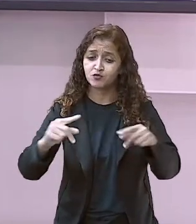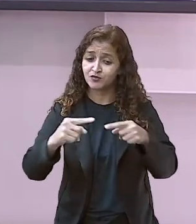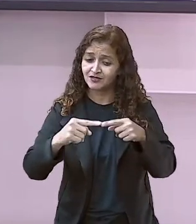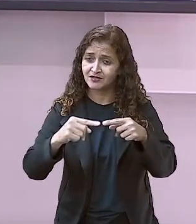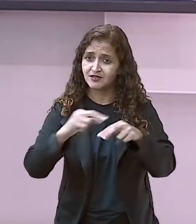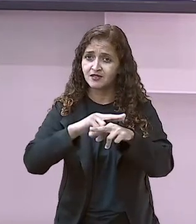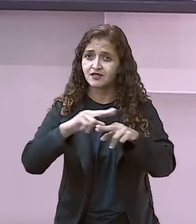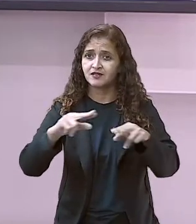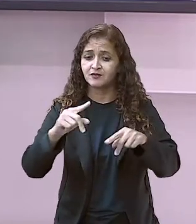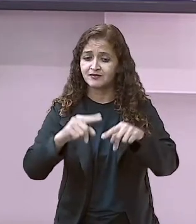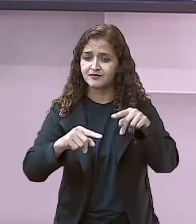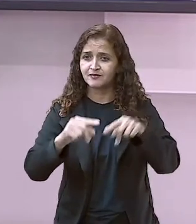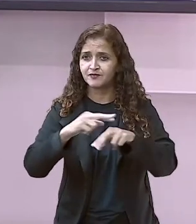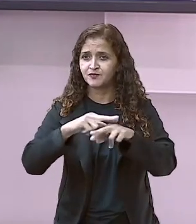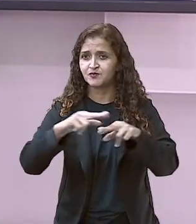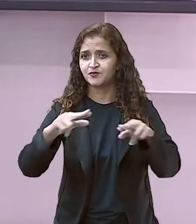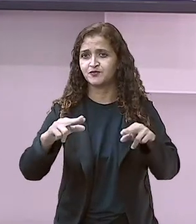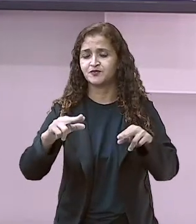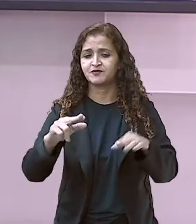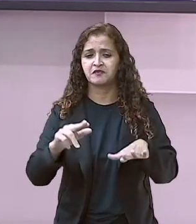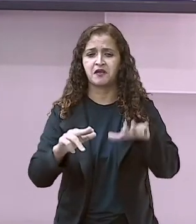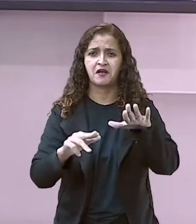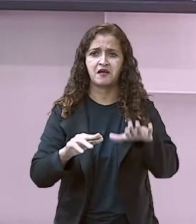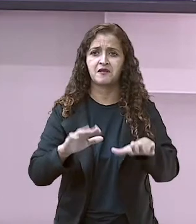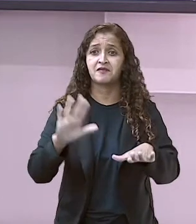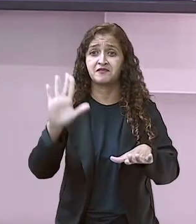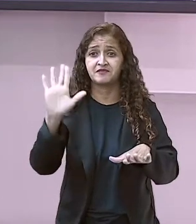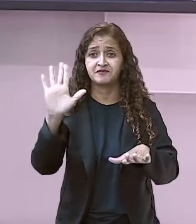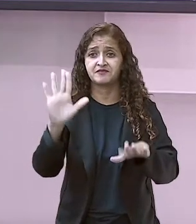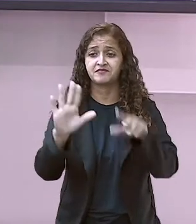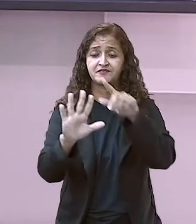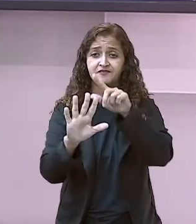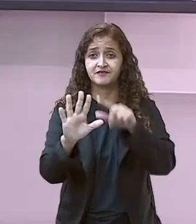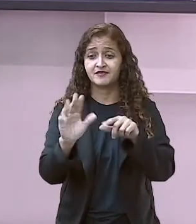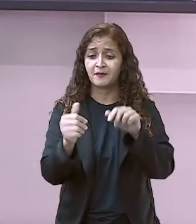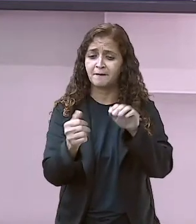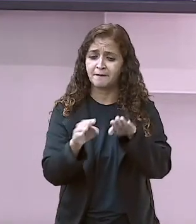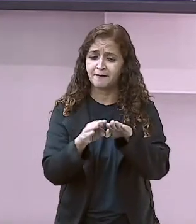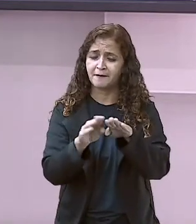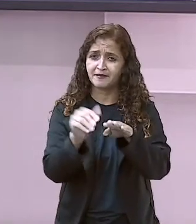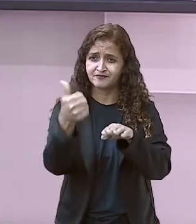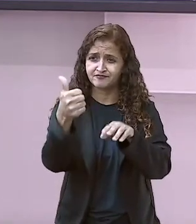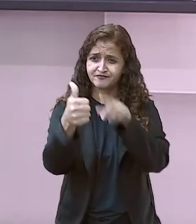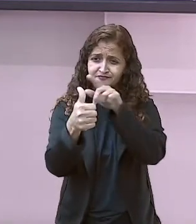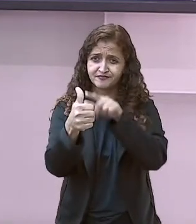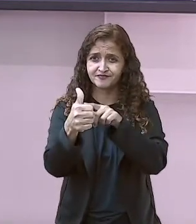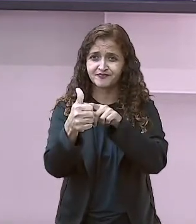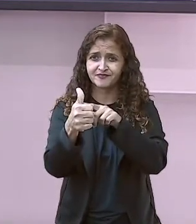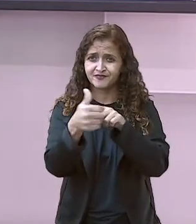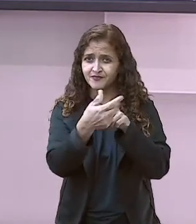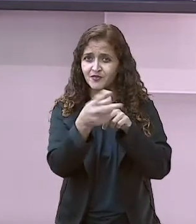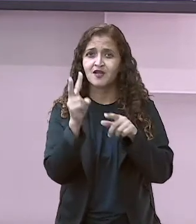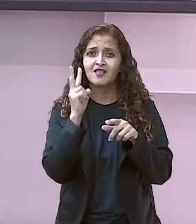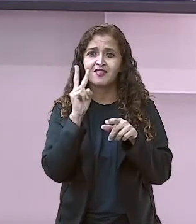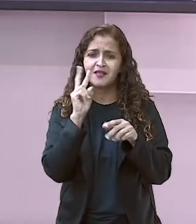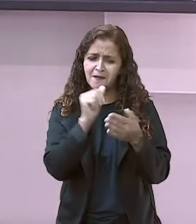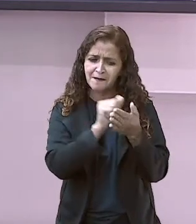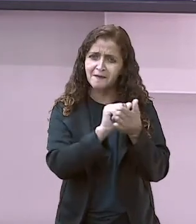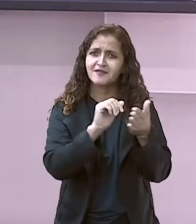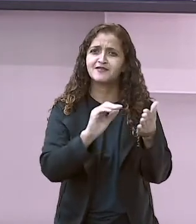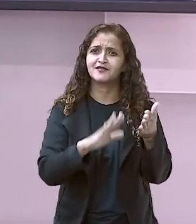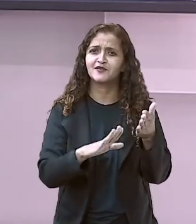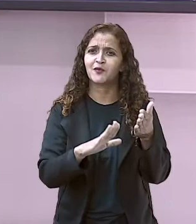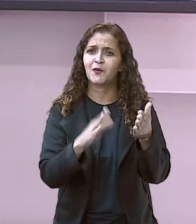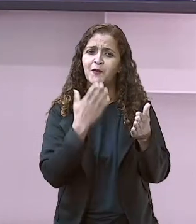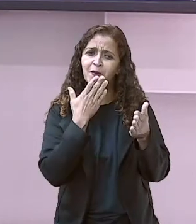pés, o passo, o palmo e o polegar. Vocês lembram que eu falei com vocês para fazerem atividade em